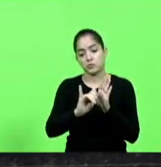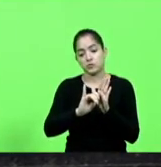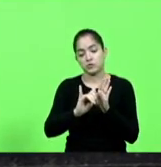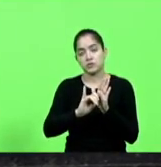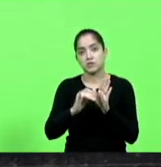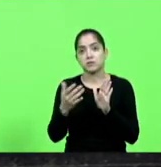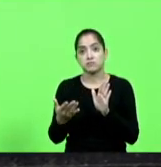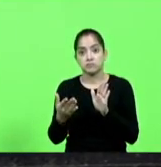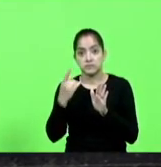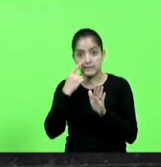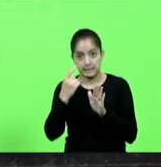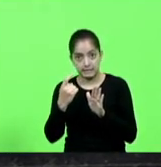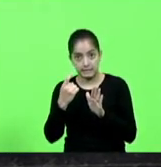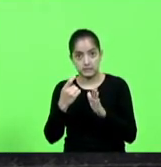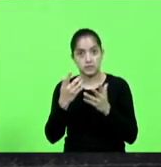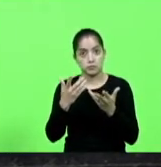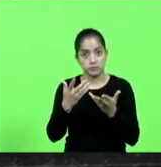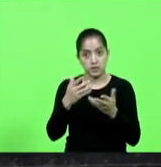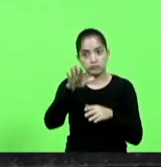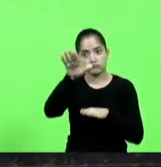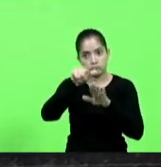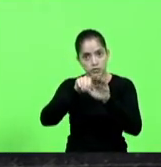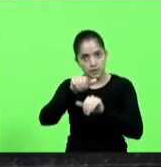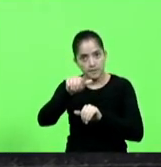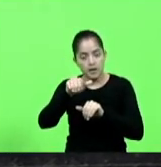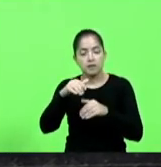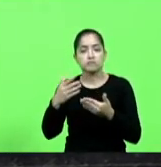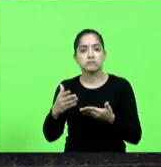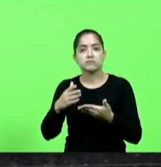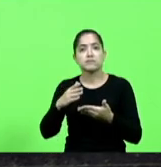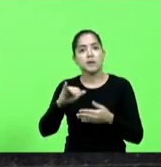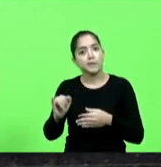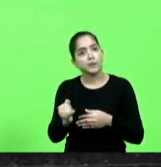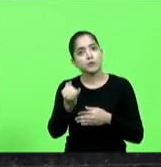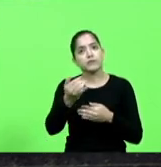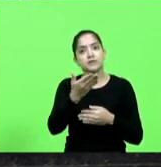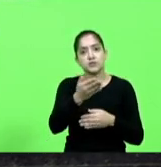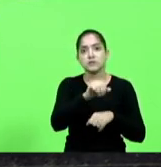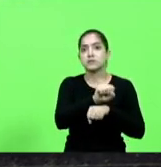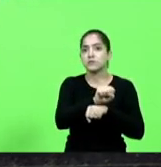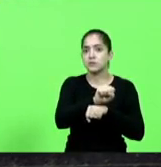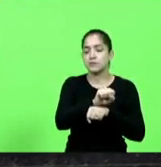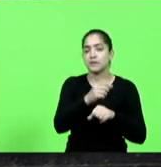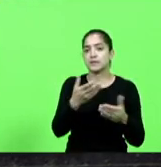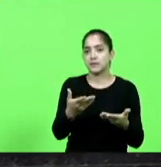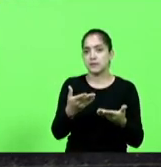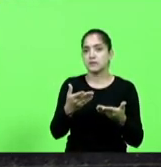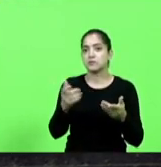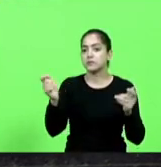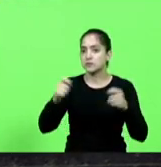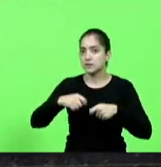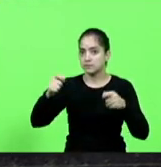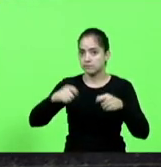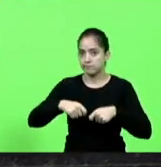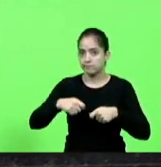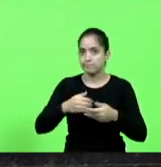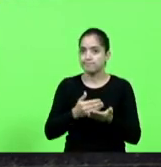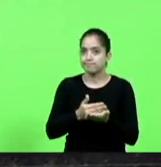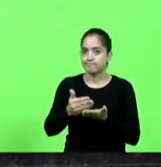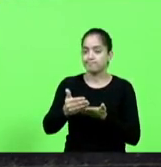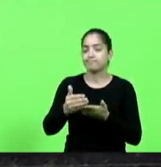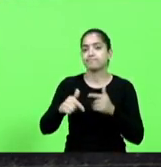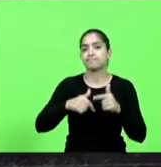há intenção e há intenção de chamar mas aproveitem os remanescentes que eles estão qualificados para essa função